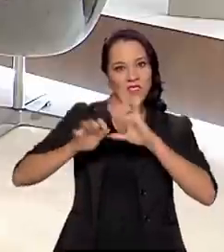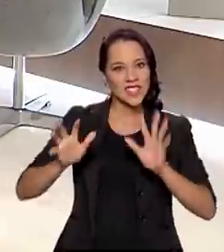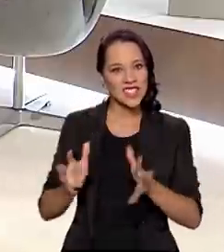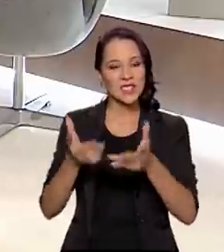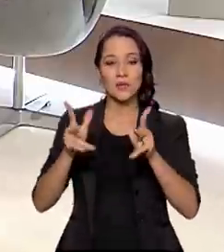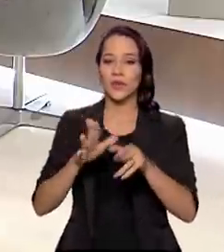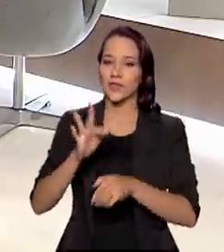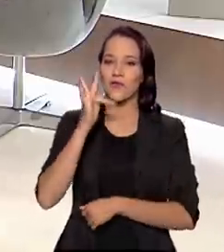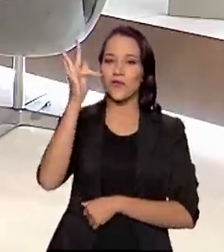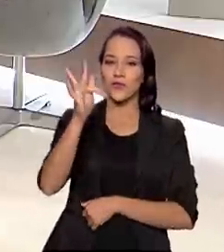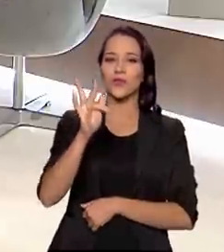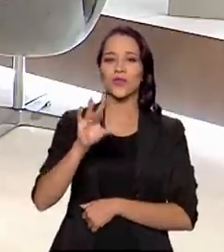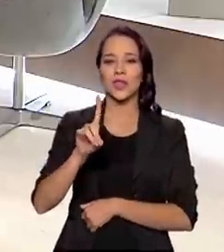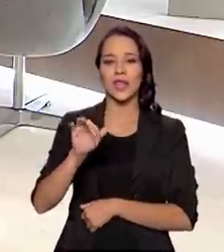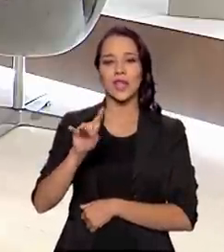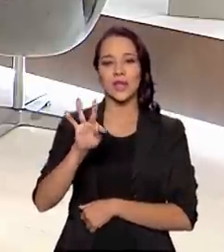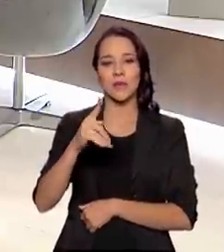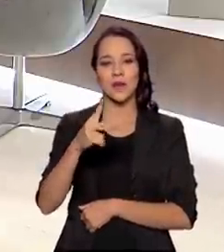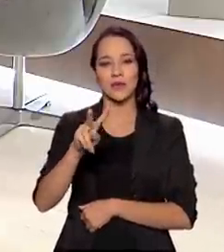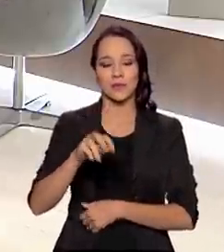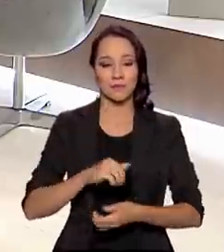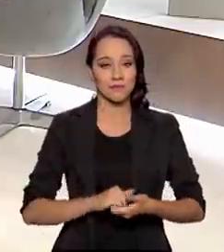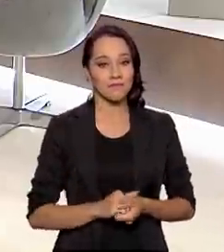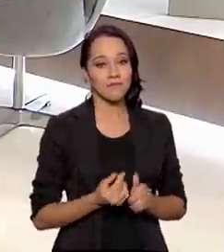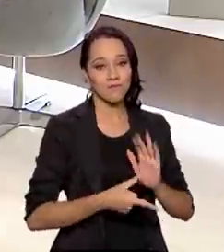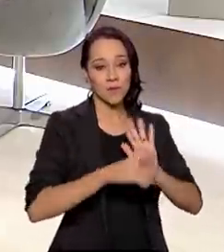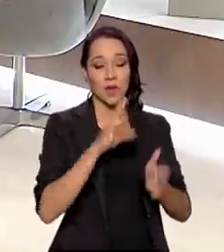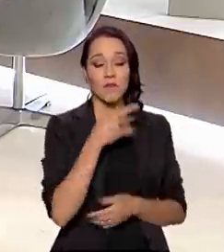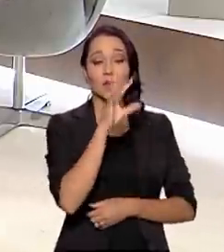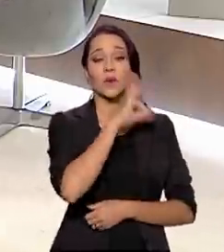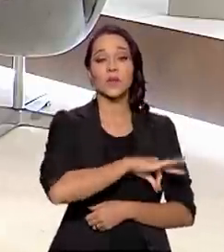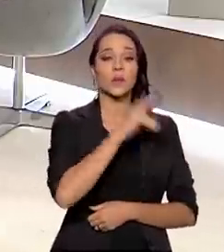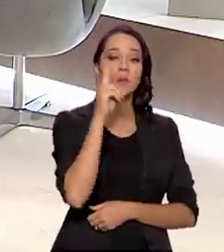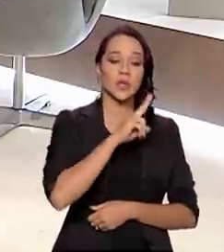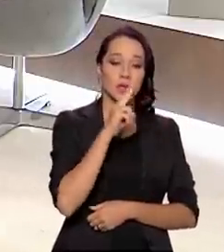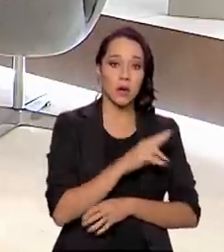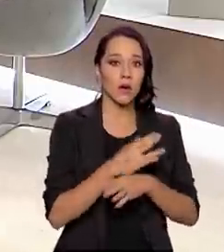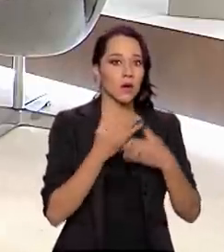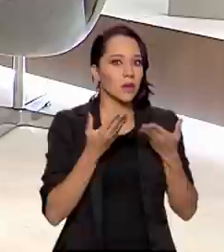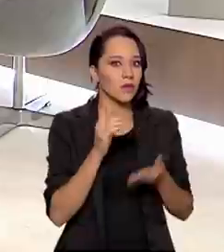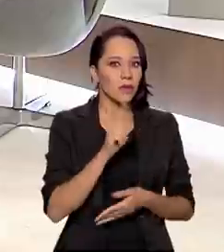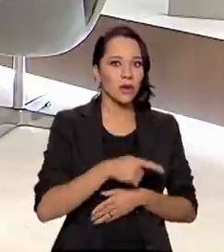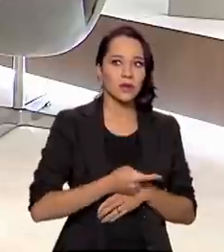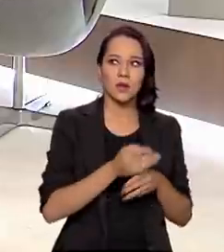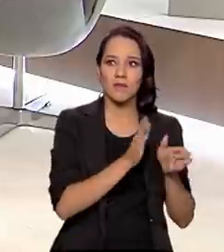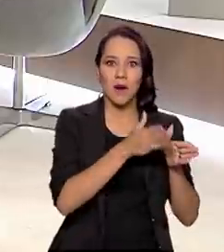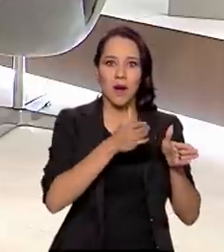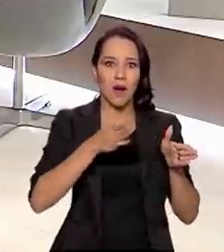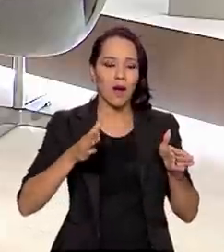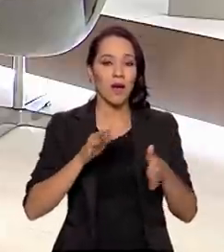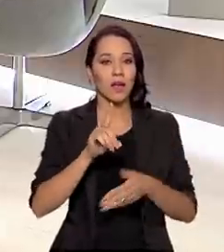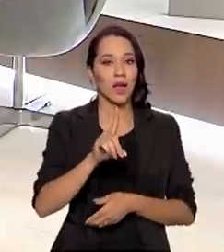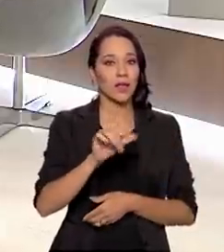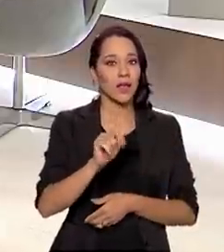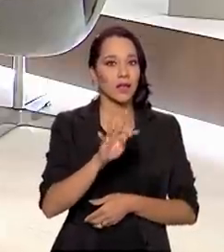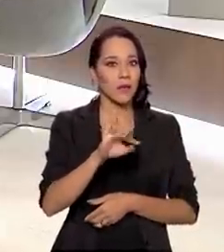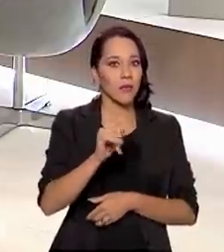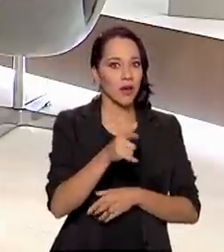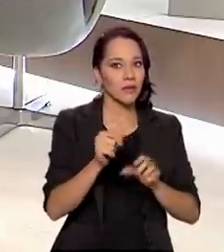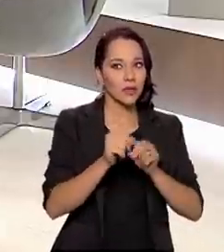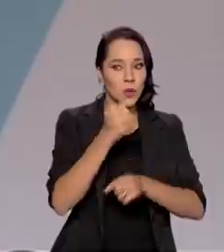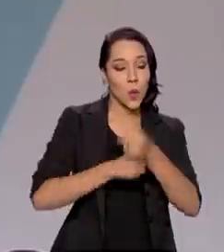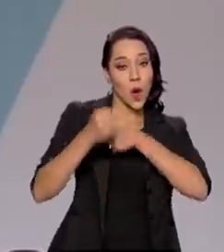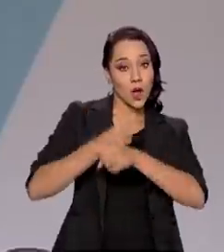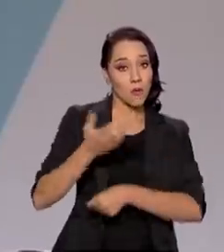Este é o futuro da Dataprev. Antes da gente falar um pouquinho do auxílio emergencial, que foi essa maratona que a Dataprev se envolveu no ano